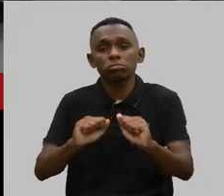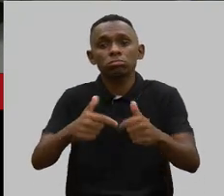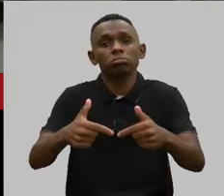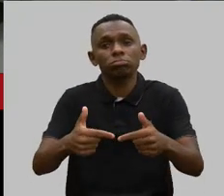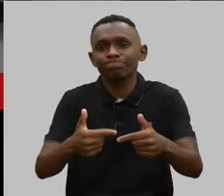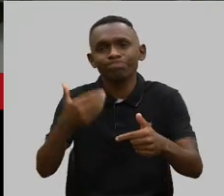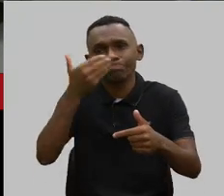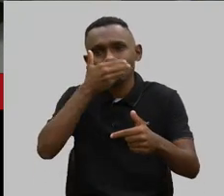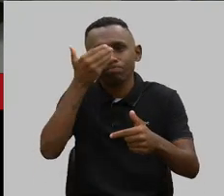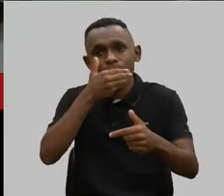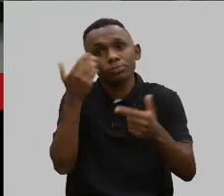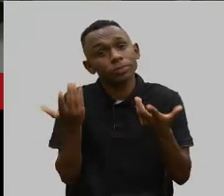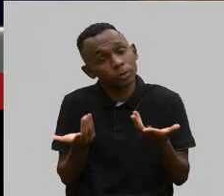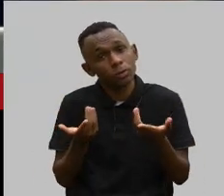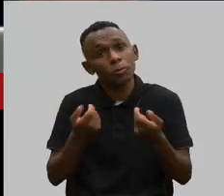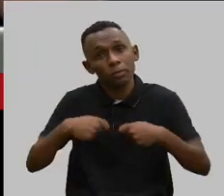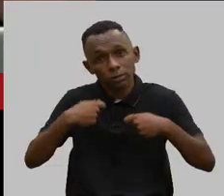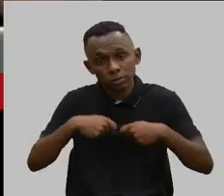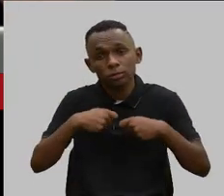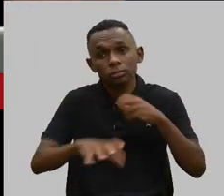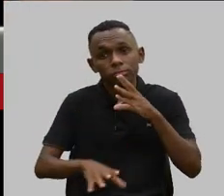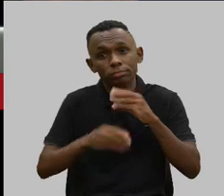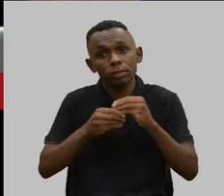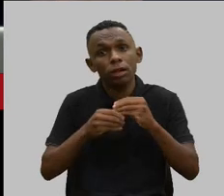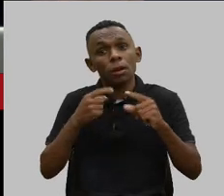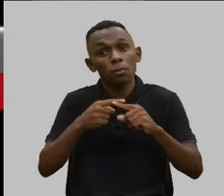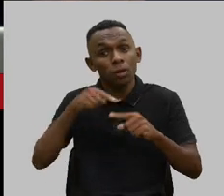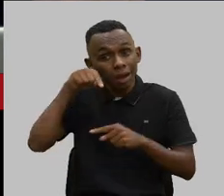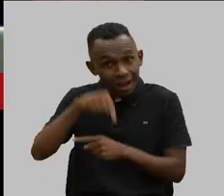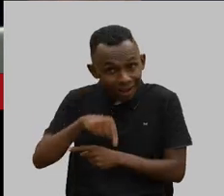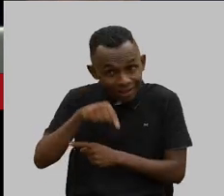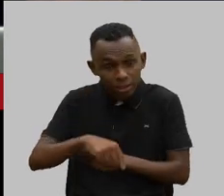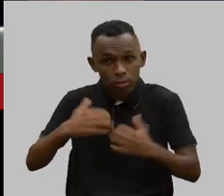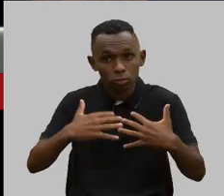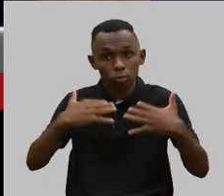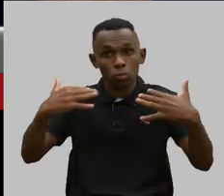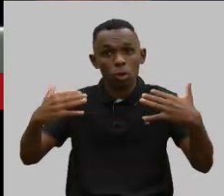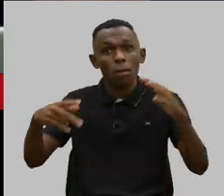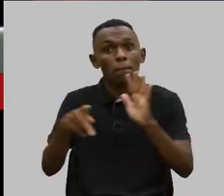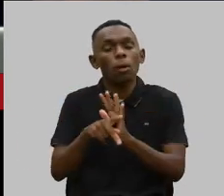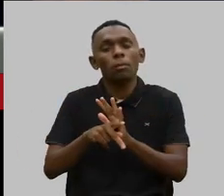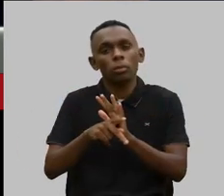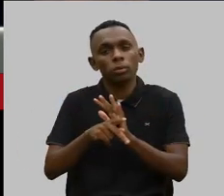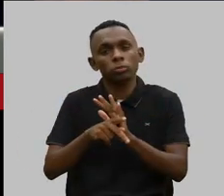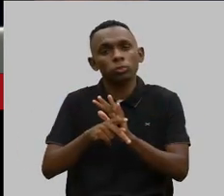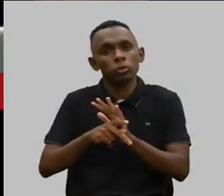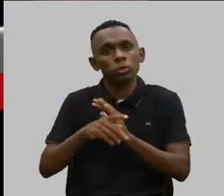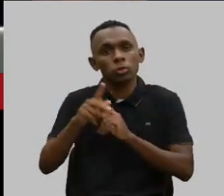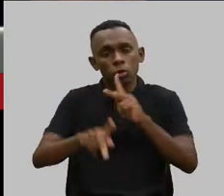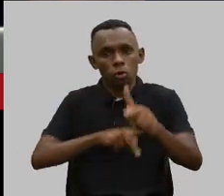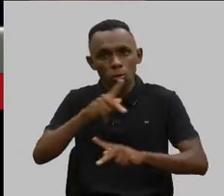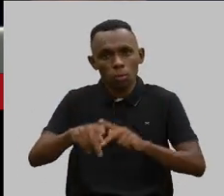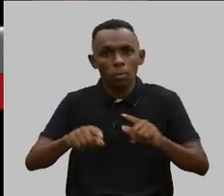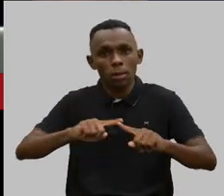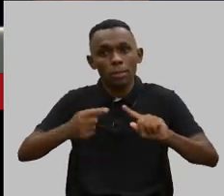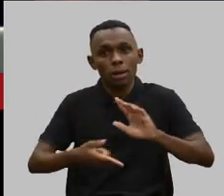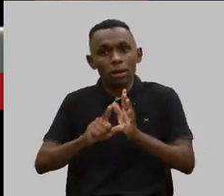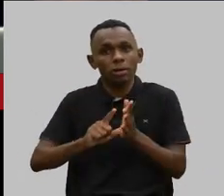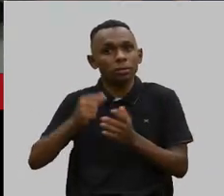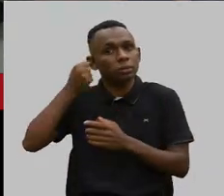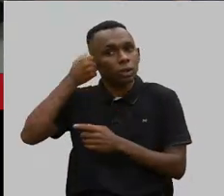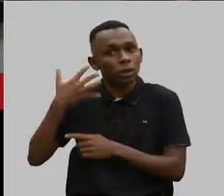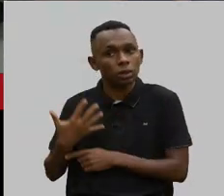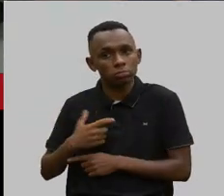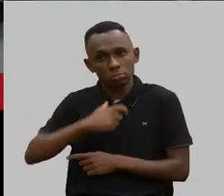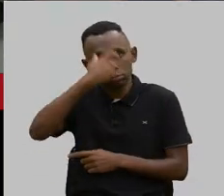não poderia deixar de falar, já que essa casa é a casa do povo. Mas, antes, eu quero fazer minha audiodescrição. Eu